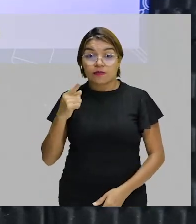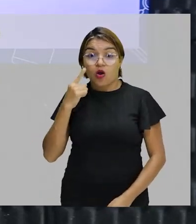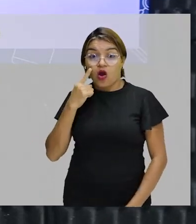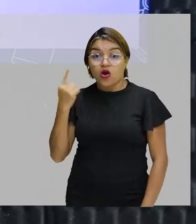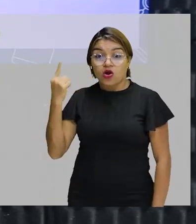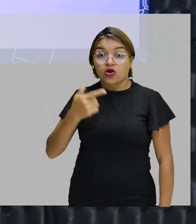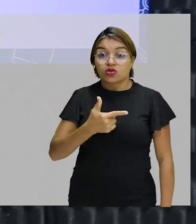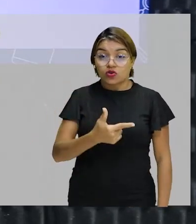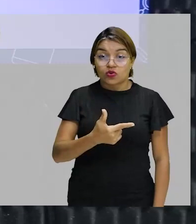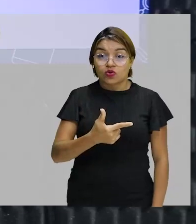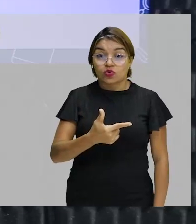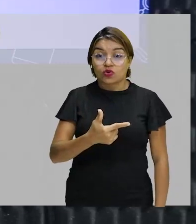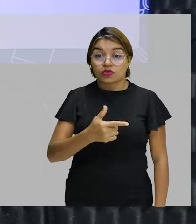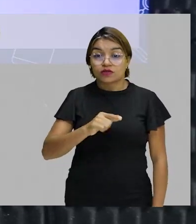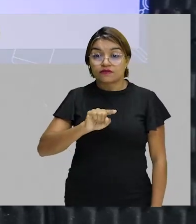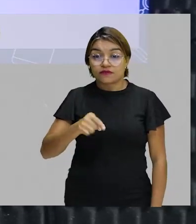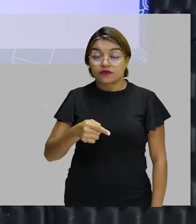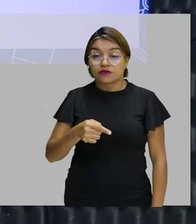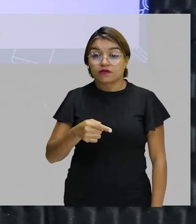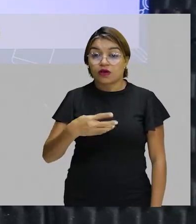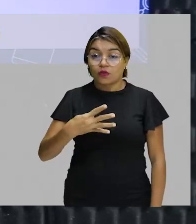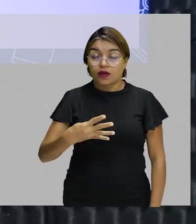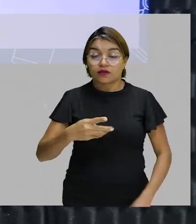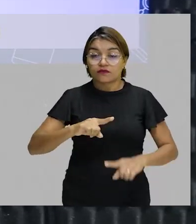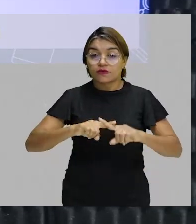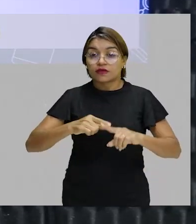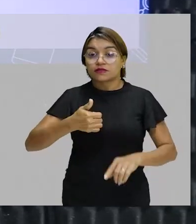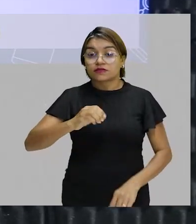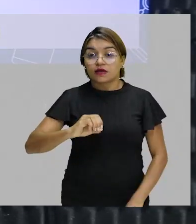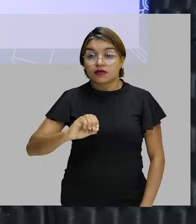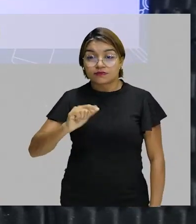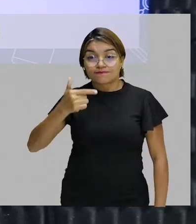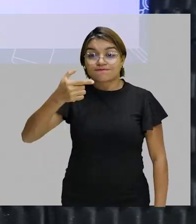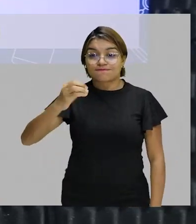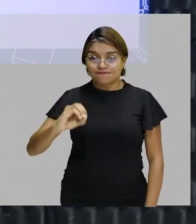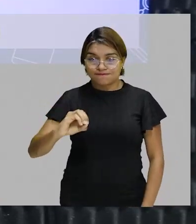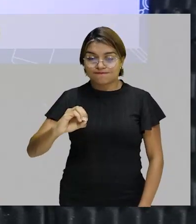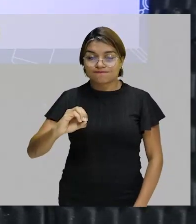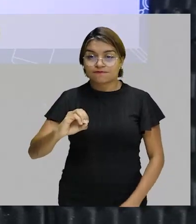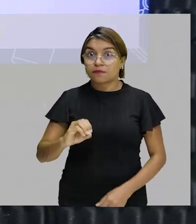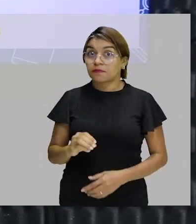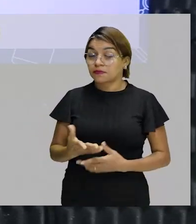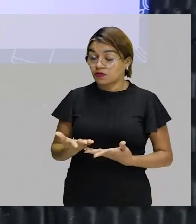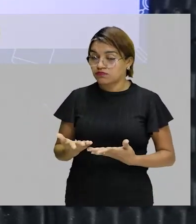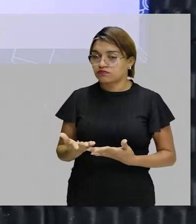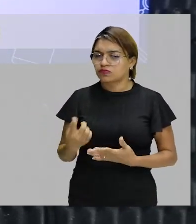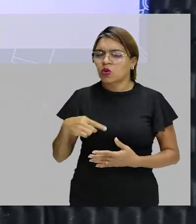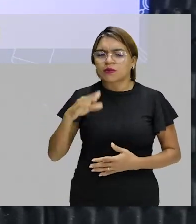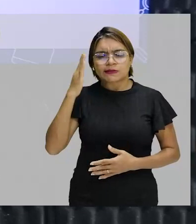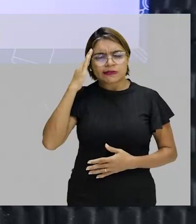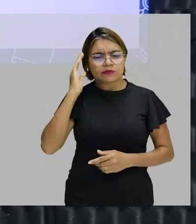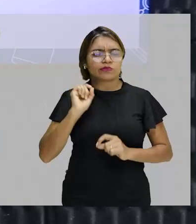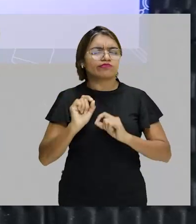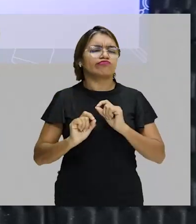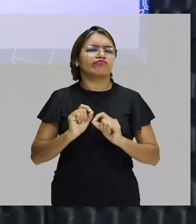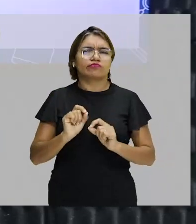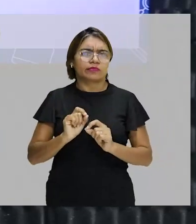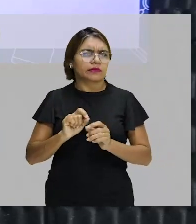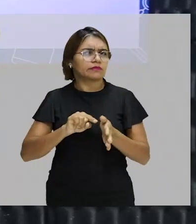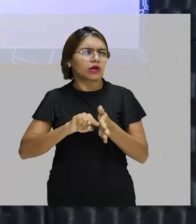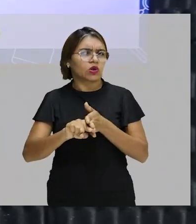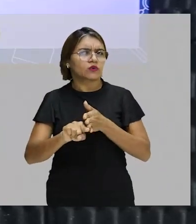2,4 vezes 10 elevado a 20. Sabendo que, aí, normalmente, as questões vão